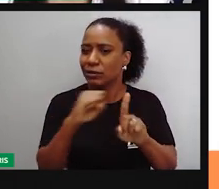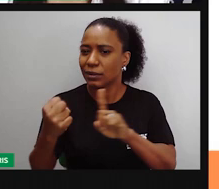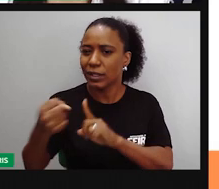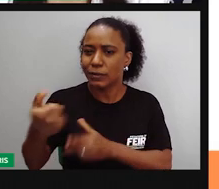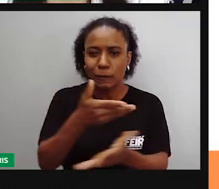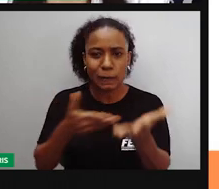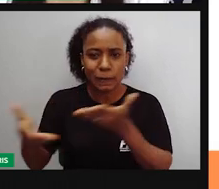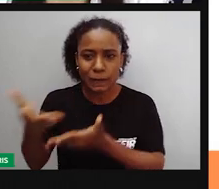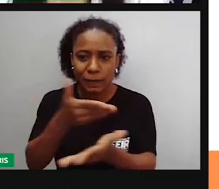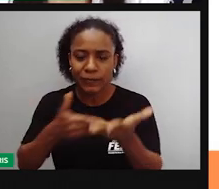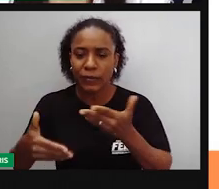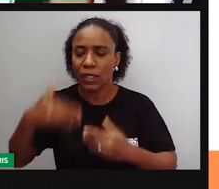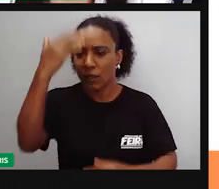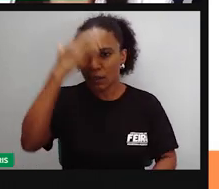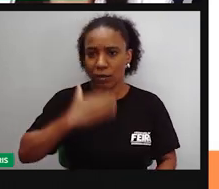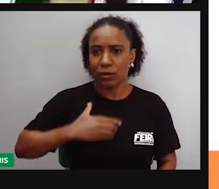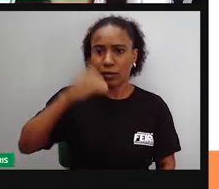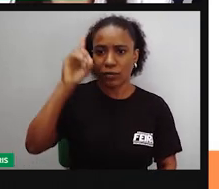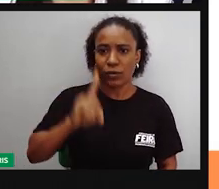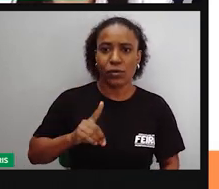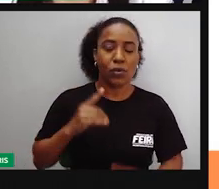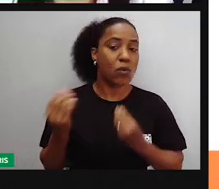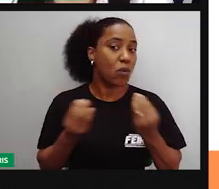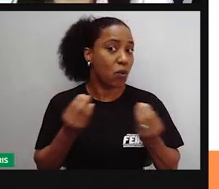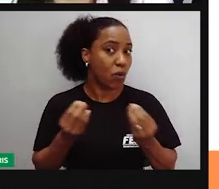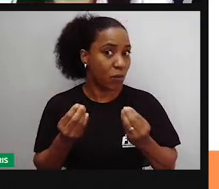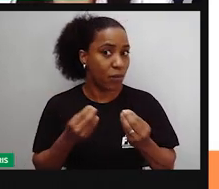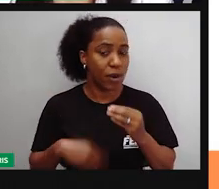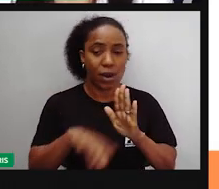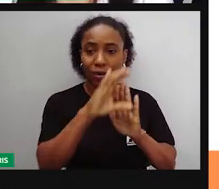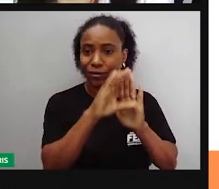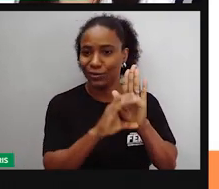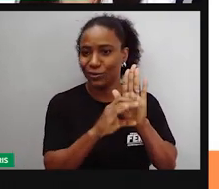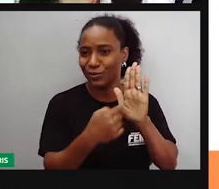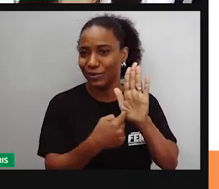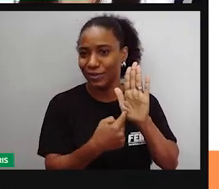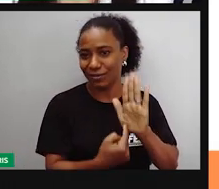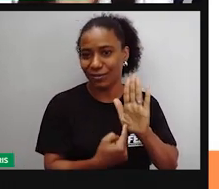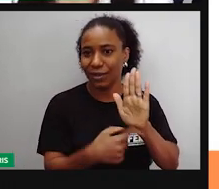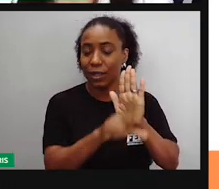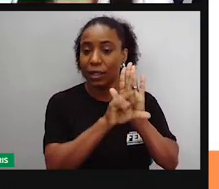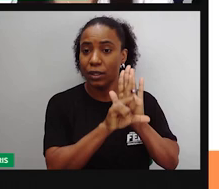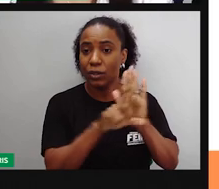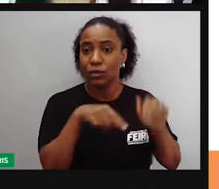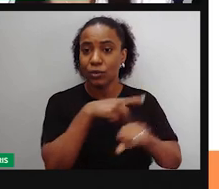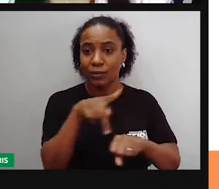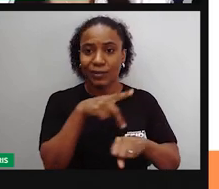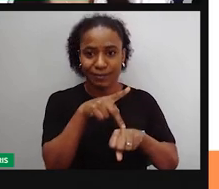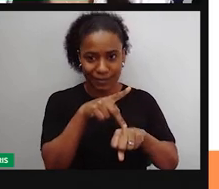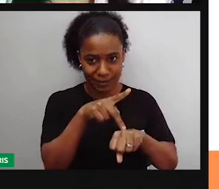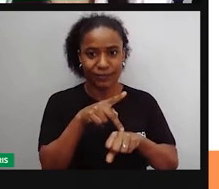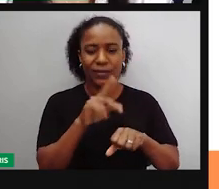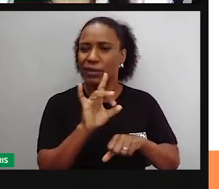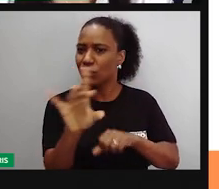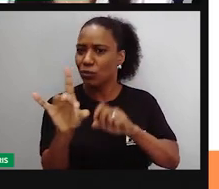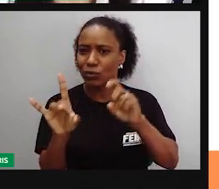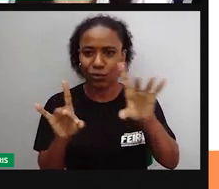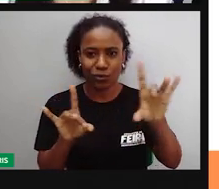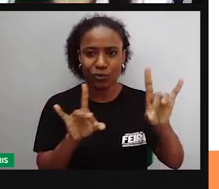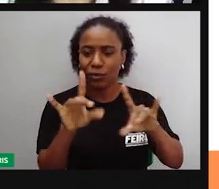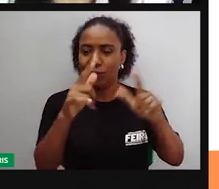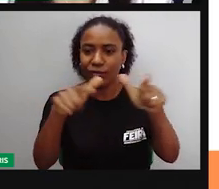deveres de um cidadão, ela é determinada a partir da Constituição. E esta é diferente em cada lugar.